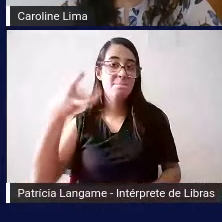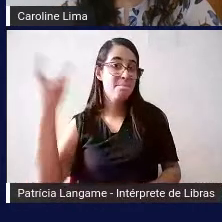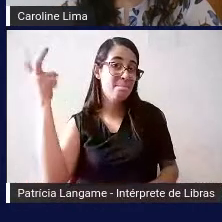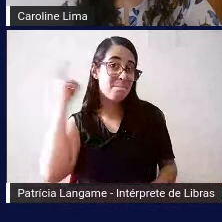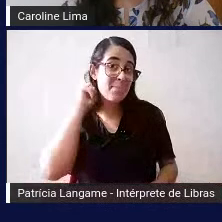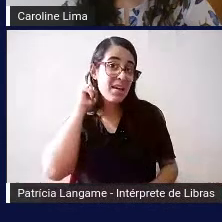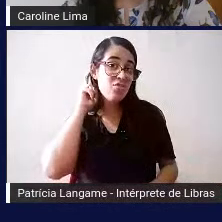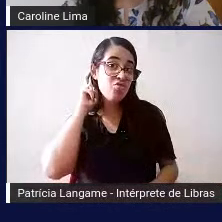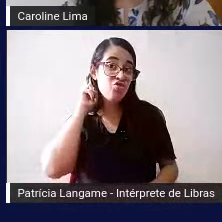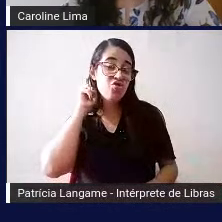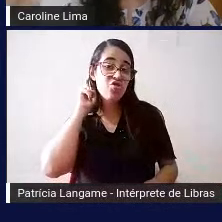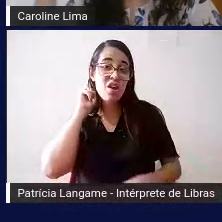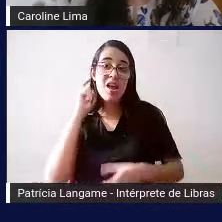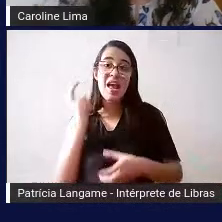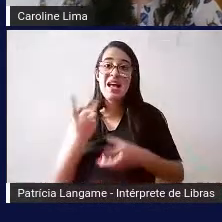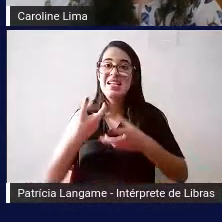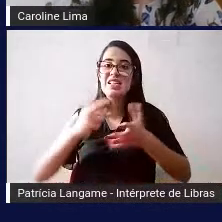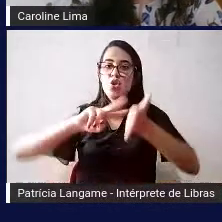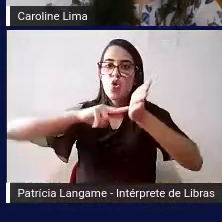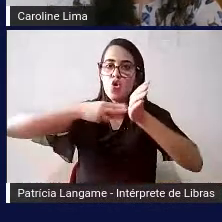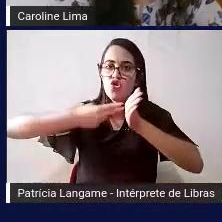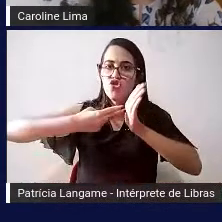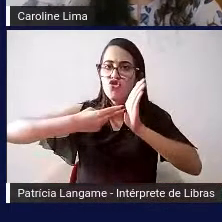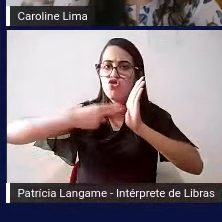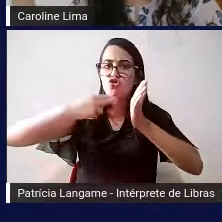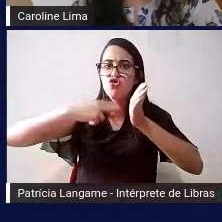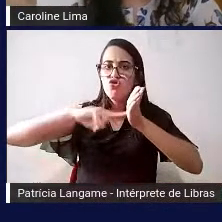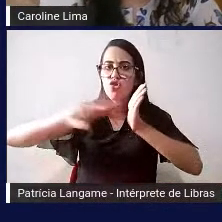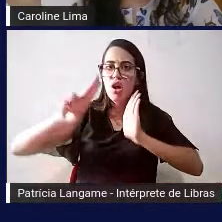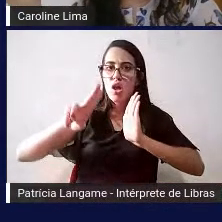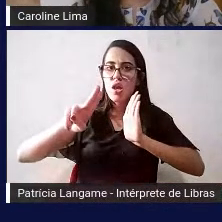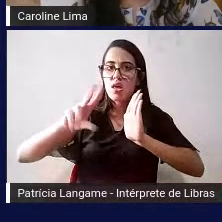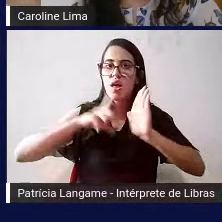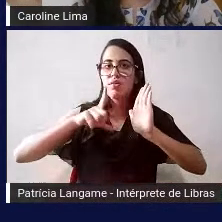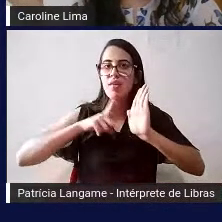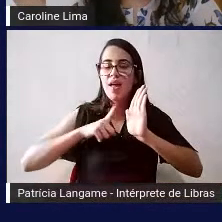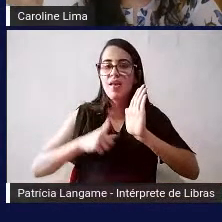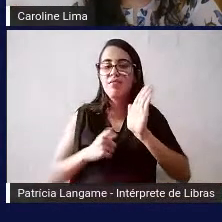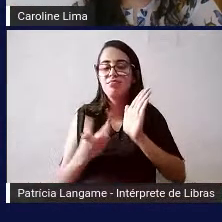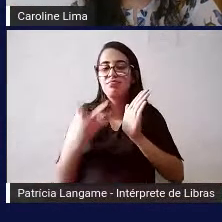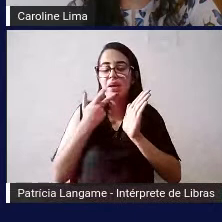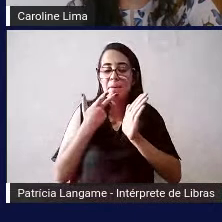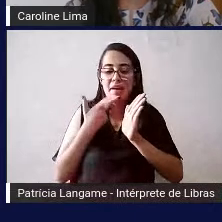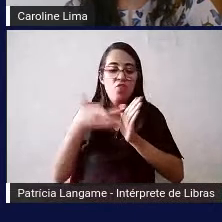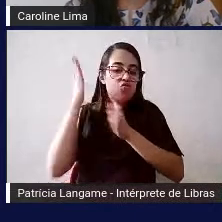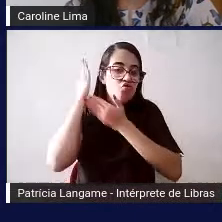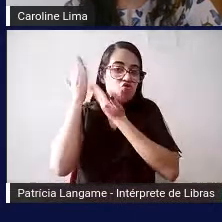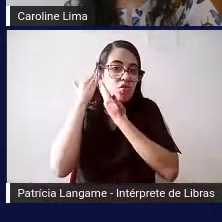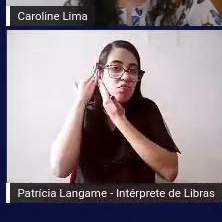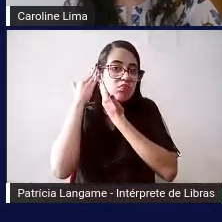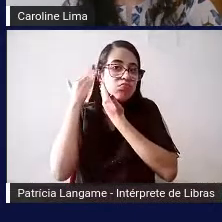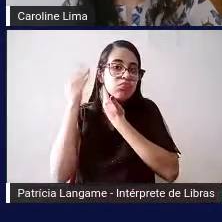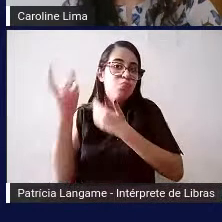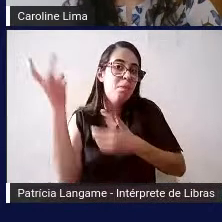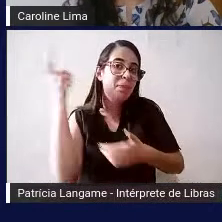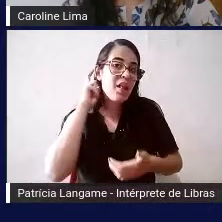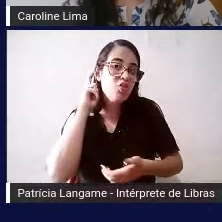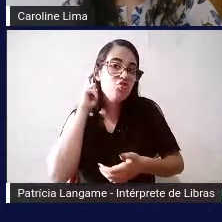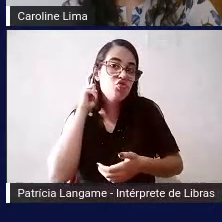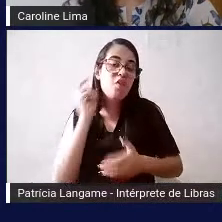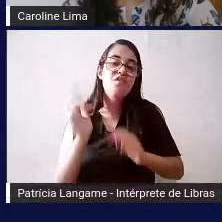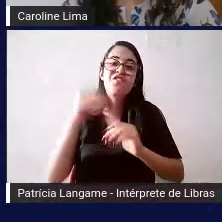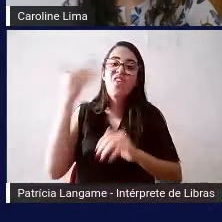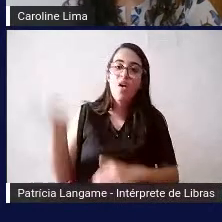inserido por meio cirúrgico tem algo dentro daqui da cabeça e uma parte do equipamento do lado de fora então